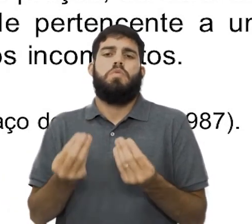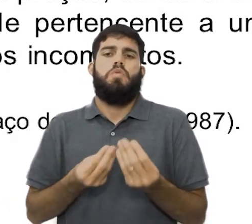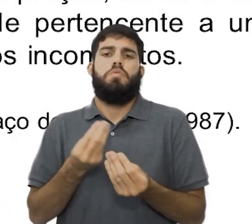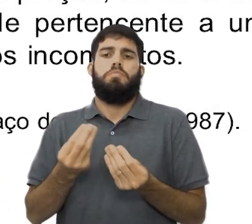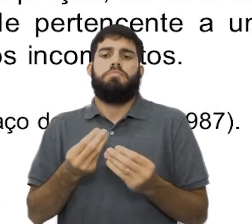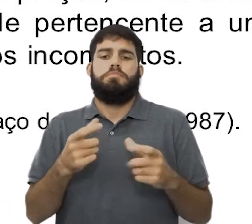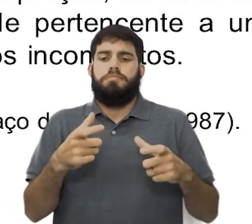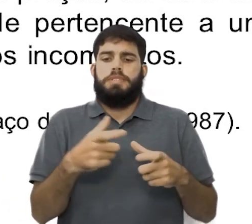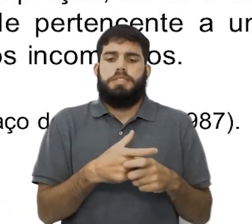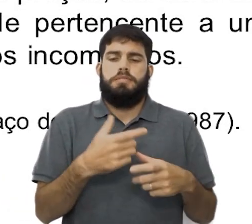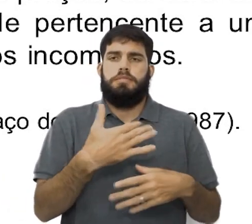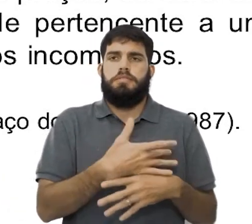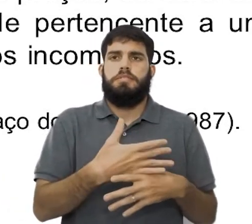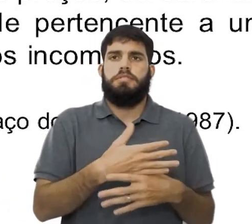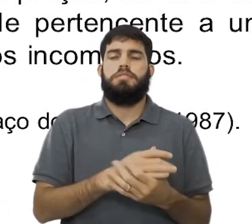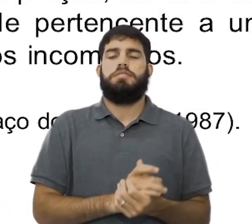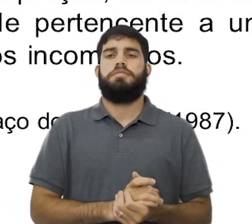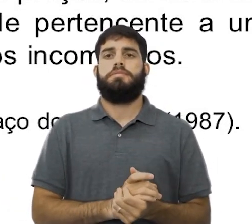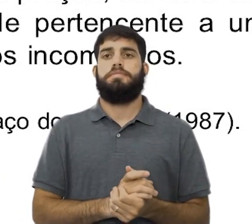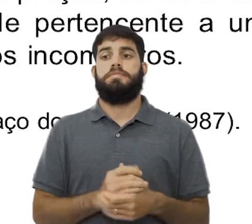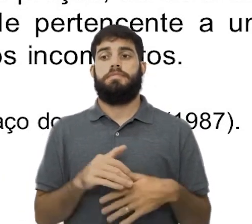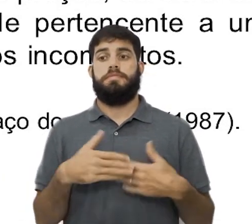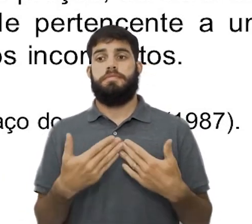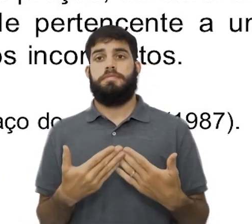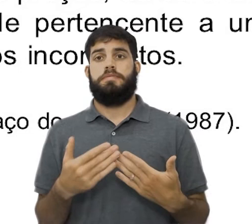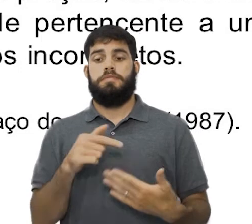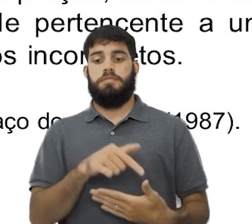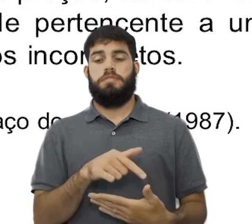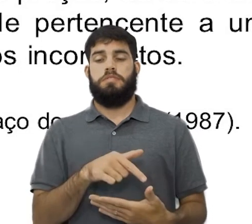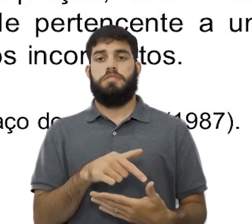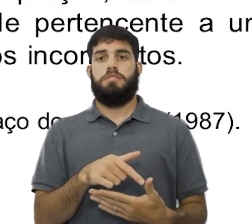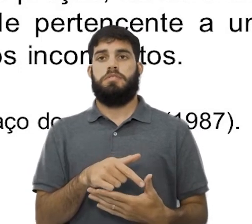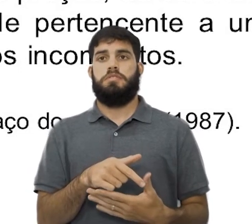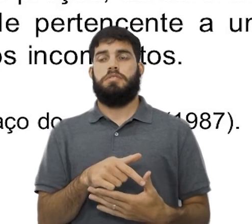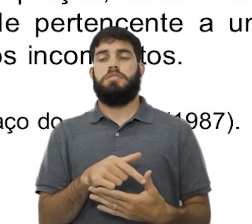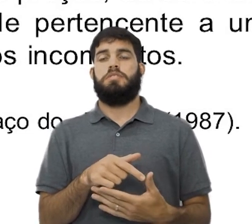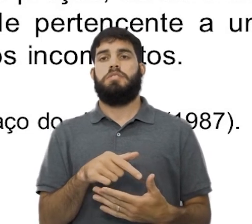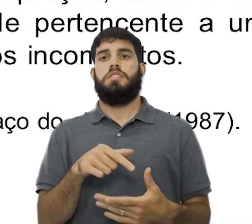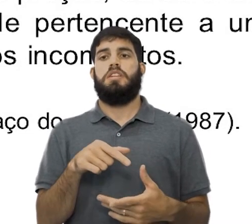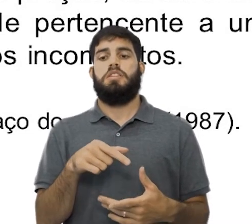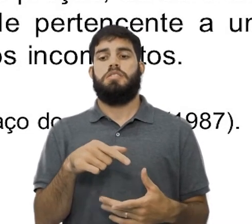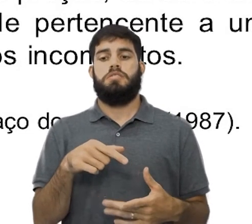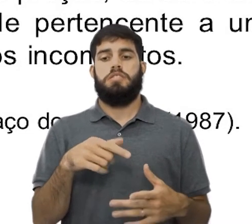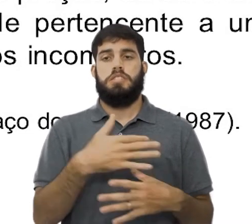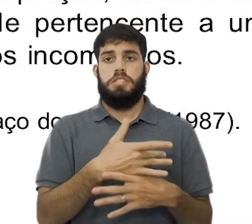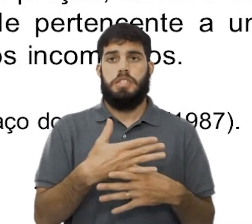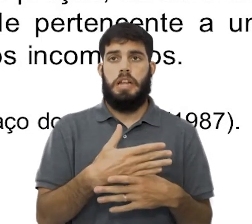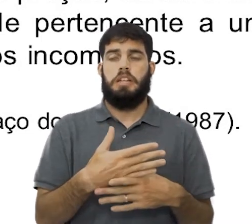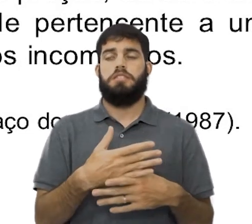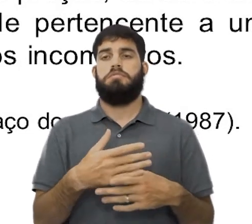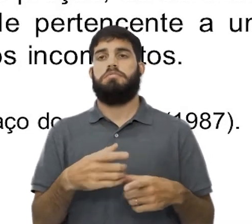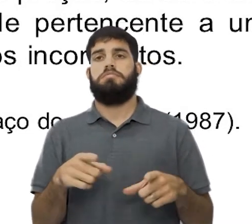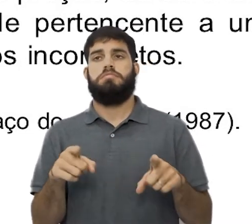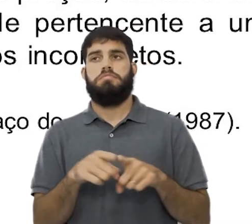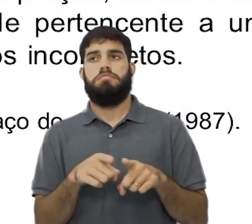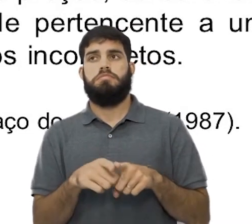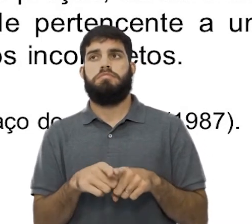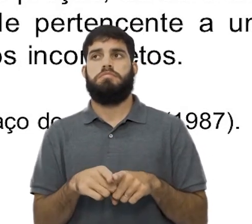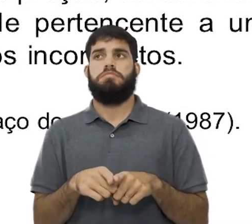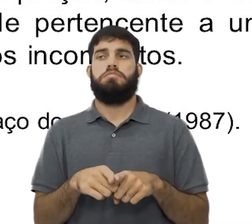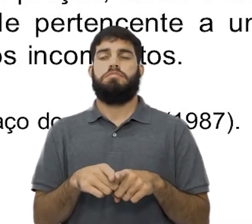cidade, uma cidade local. Dessa forma, a rede urbana e o sistema de cidades também têm significados diversos,